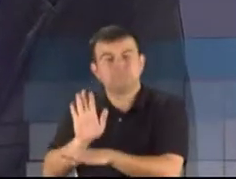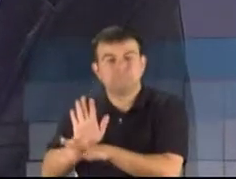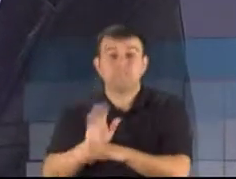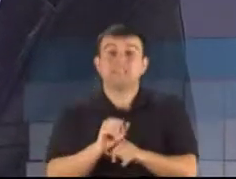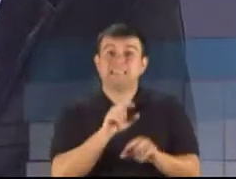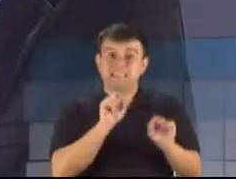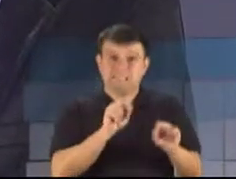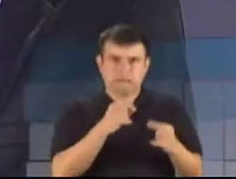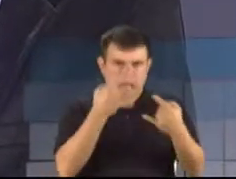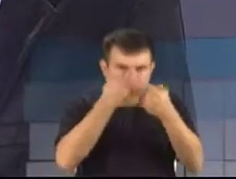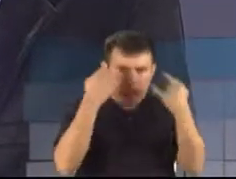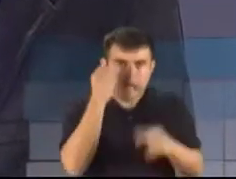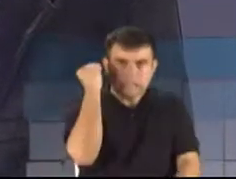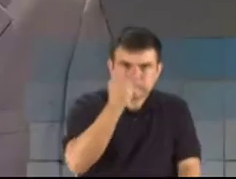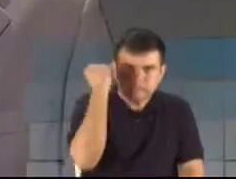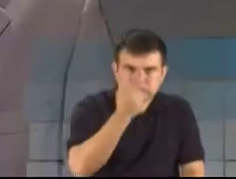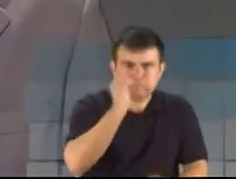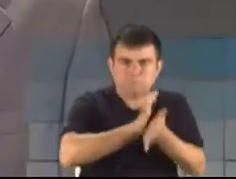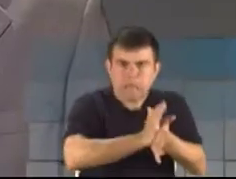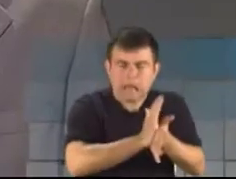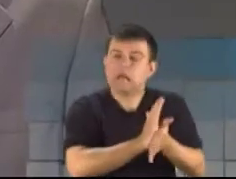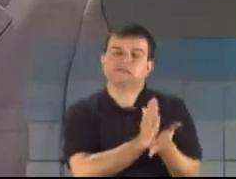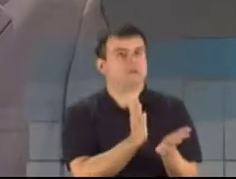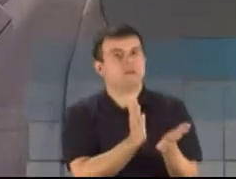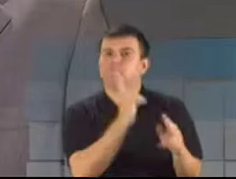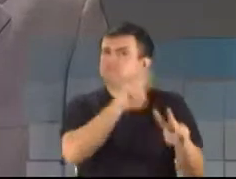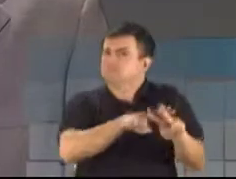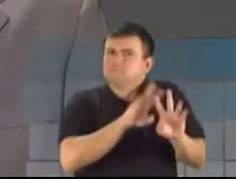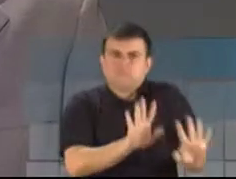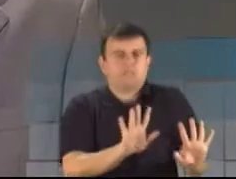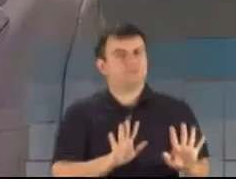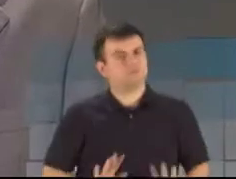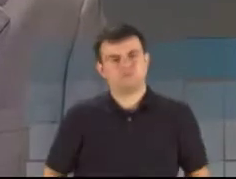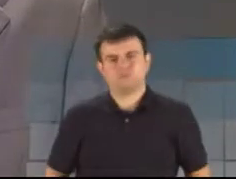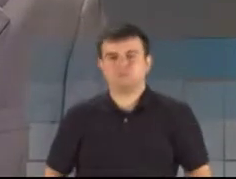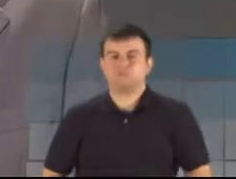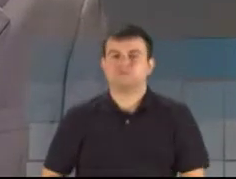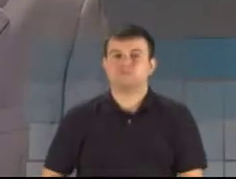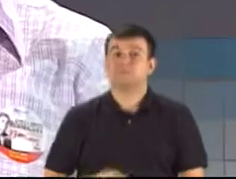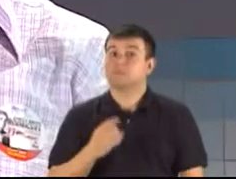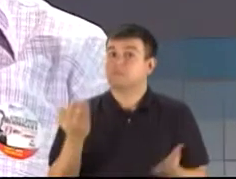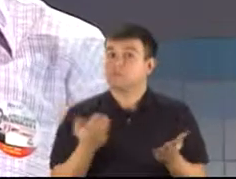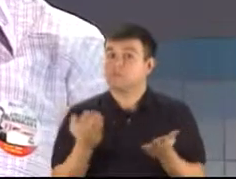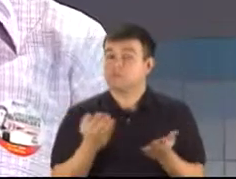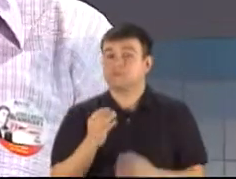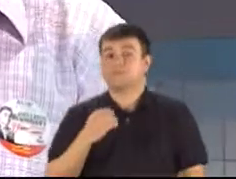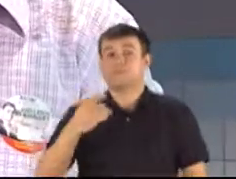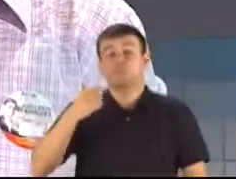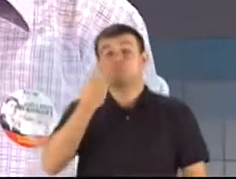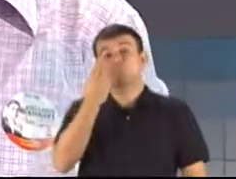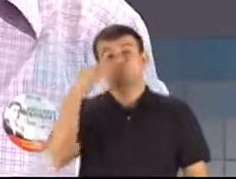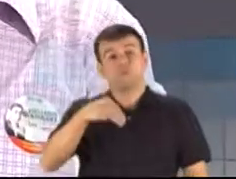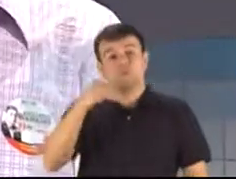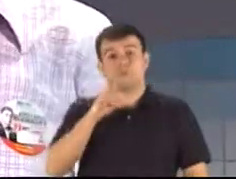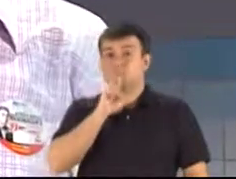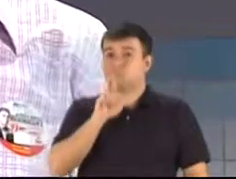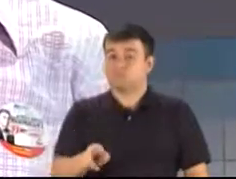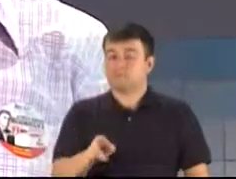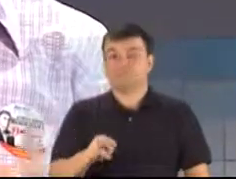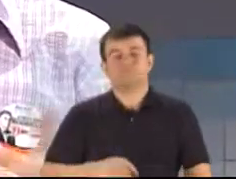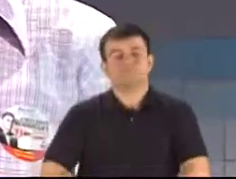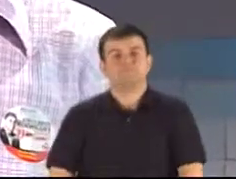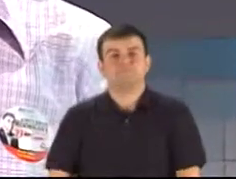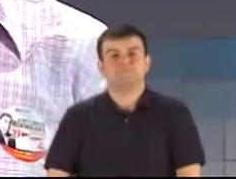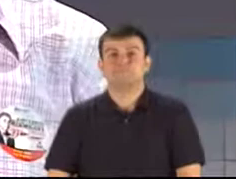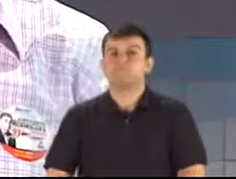de segurança nacional. O candidato Roberto Vilodri tem um minuto para a réplica. Veja bem, você que está em casa,